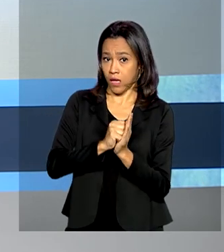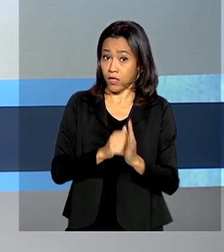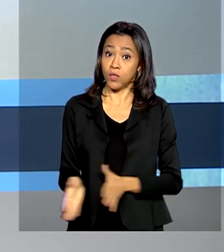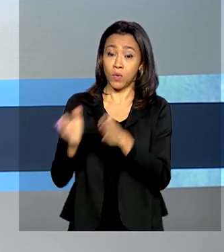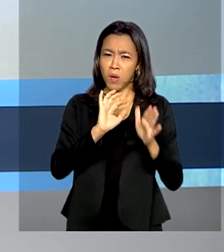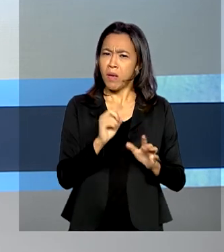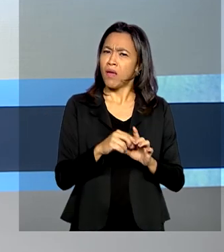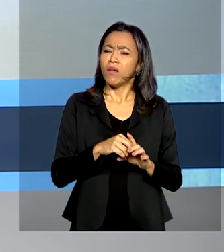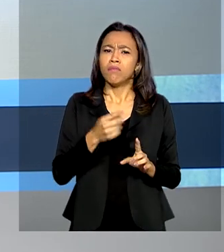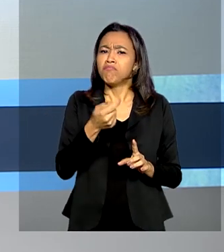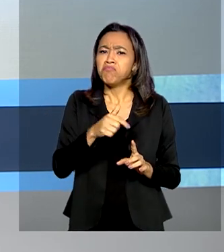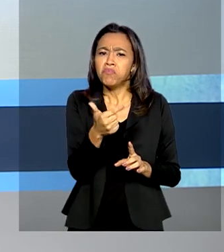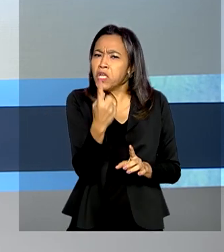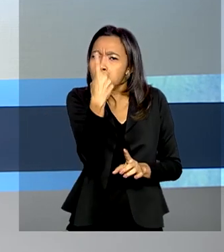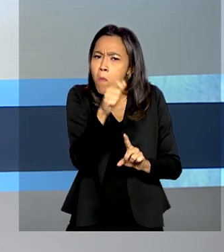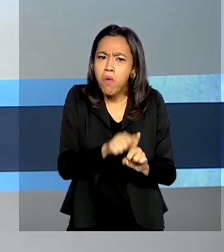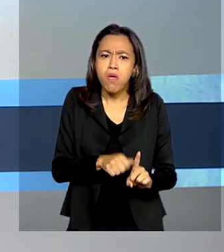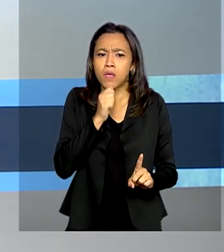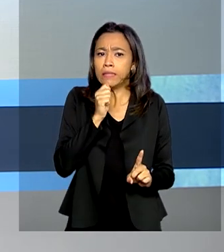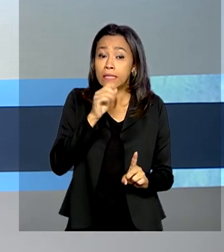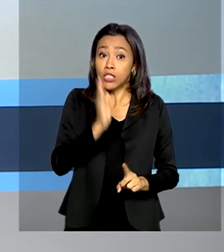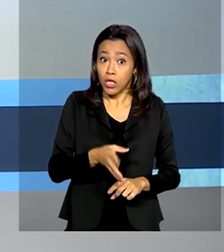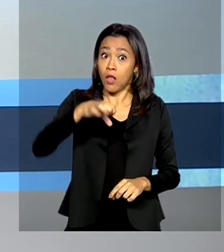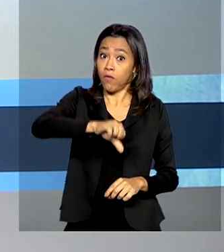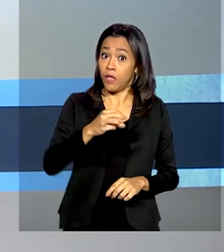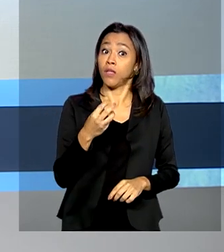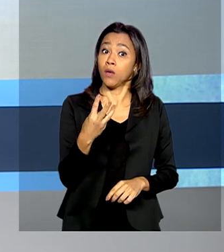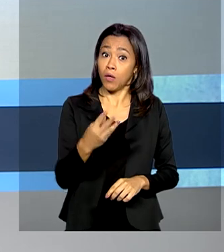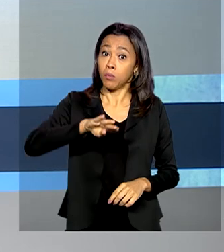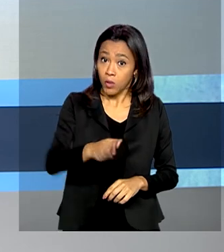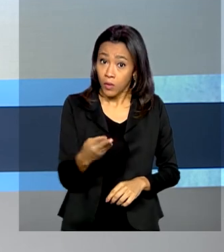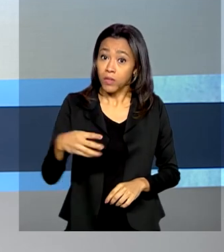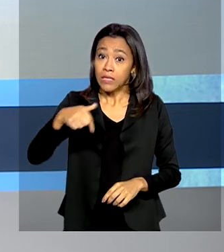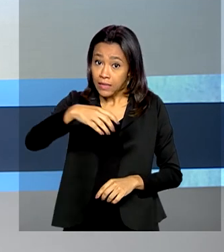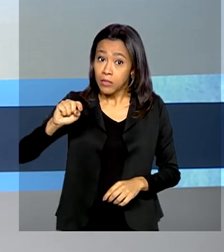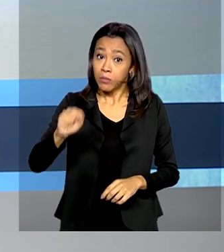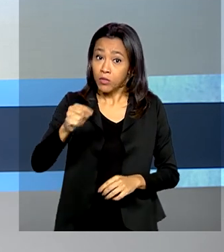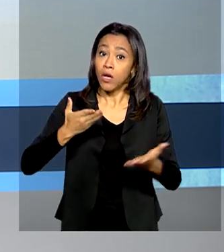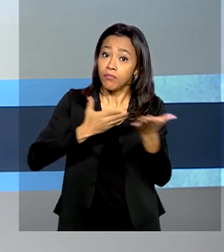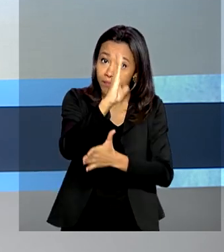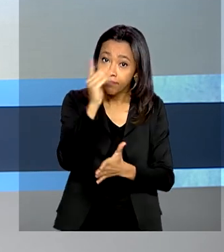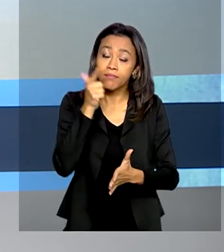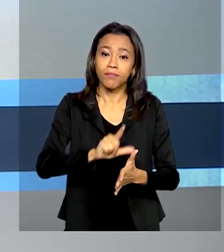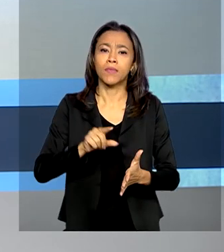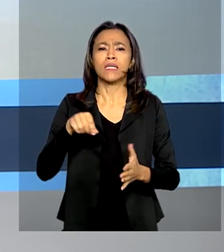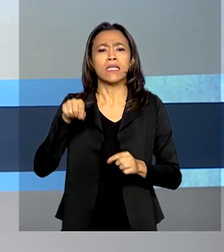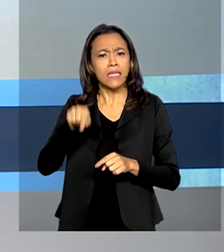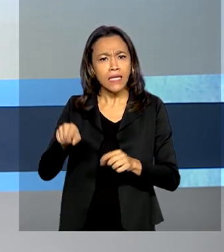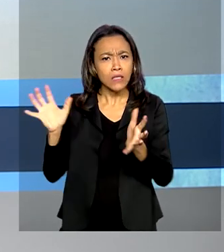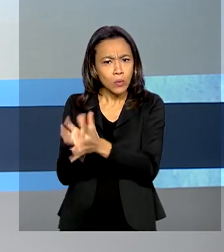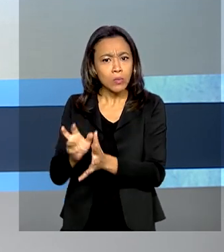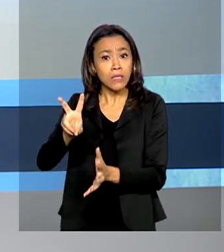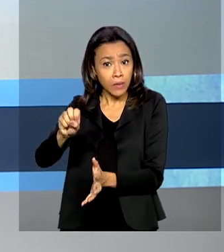milhões e 700 mil cadastros com pedido do auxílio foram homologados. Desses, mais de 50 milhões